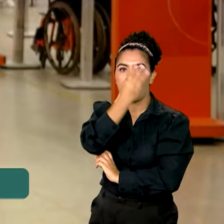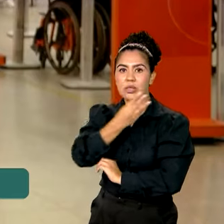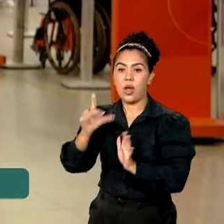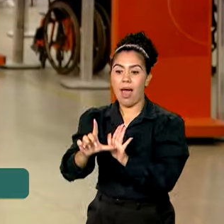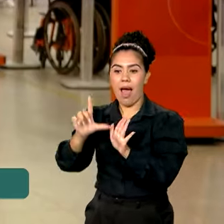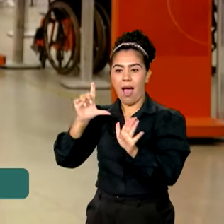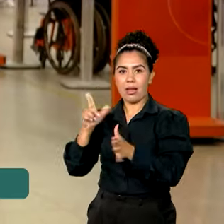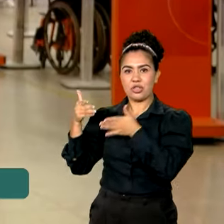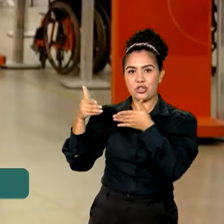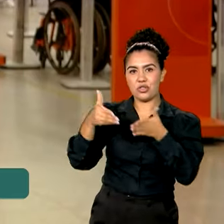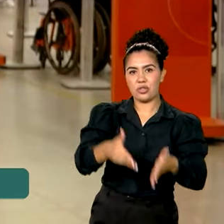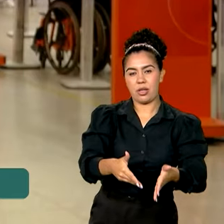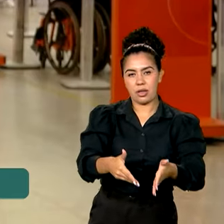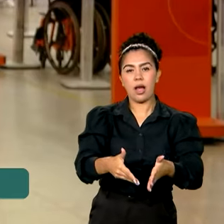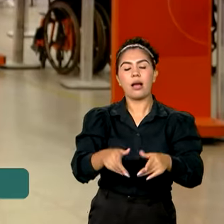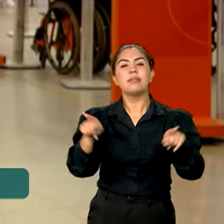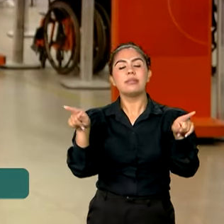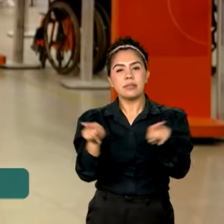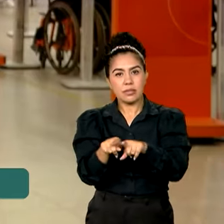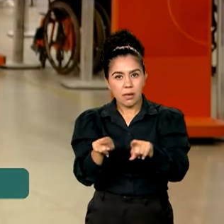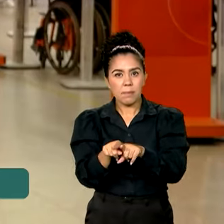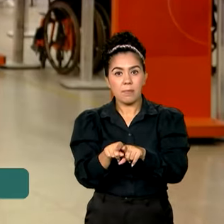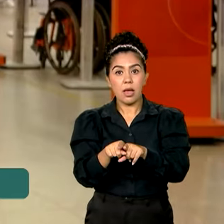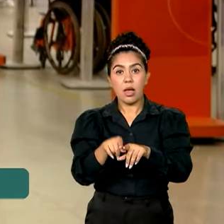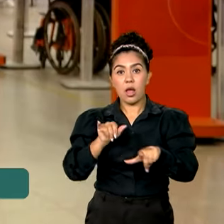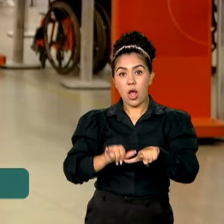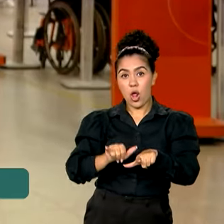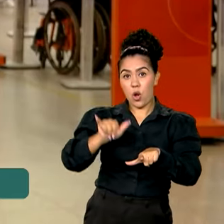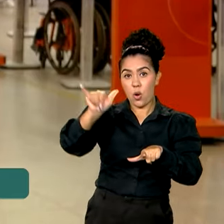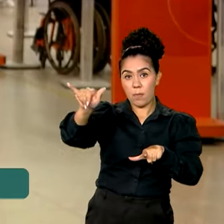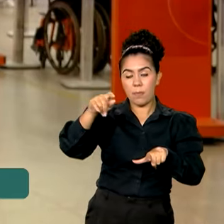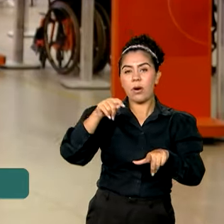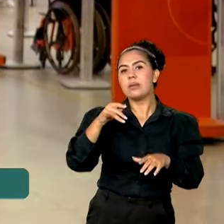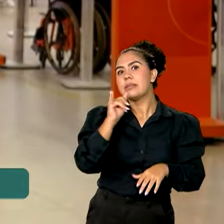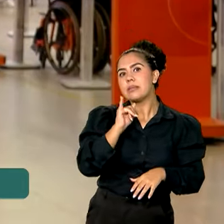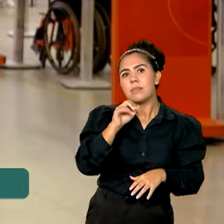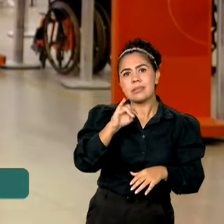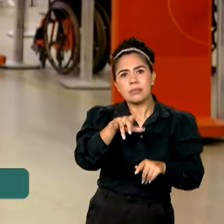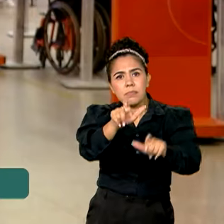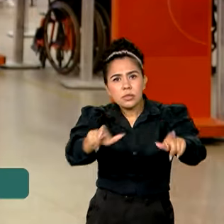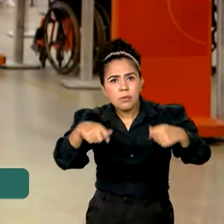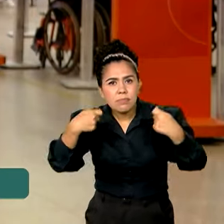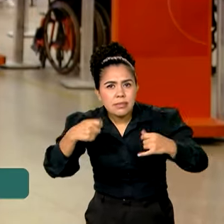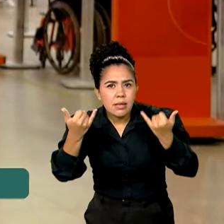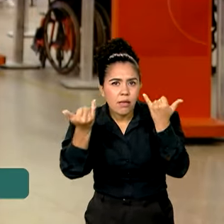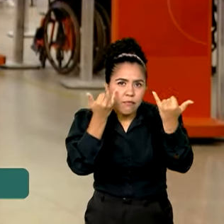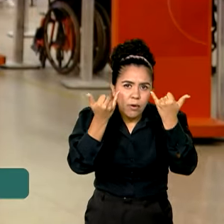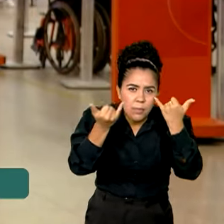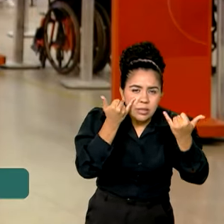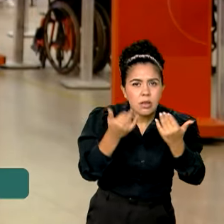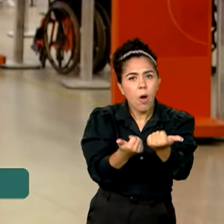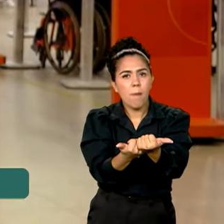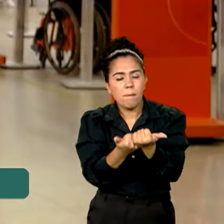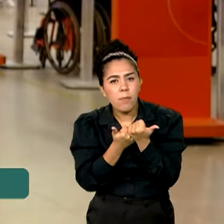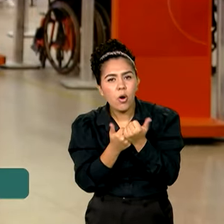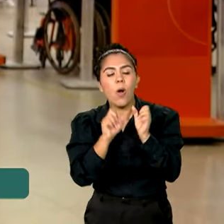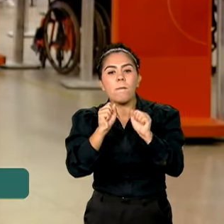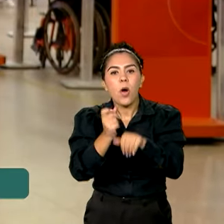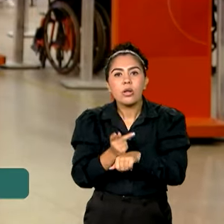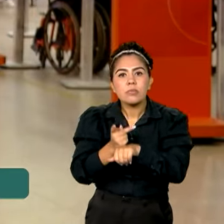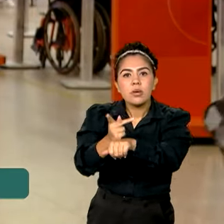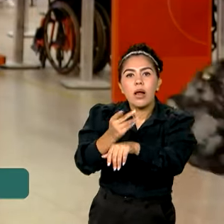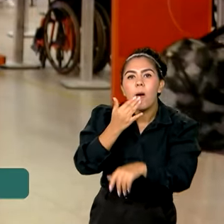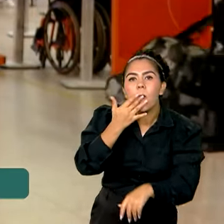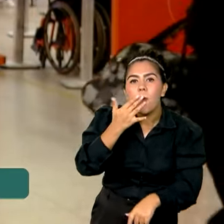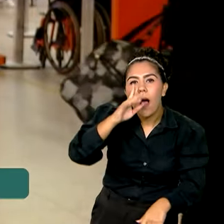de segurança foram reforçadas. E no aeroporto, se o passageiro precisar de algum auxílio, pode procurar os amarelinhos da